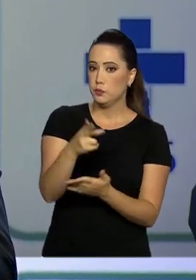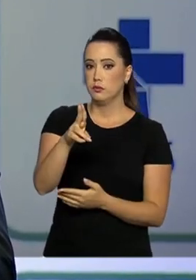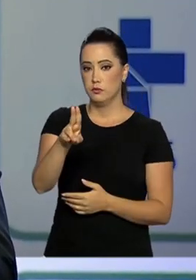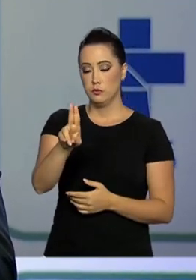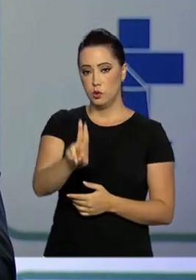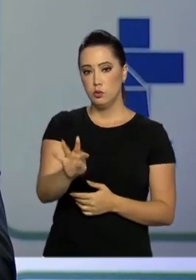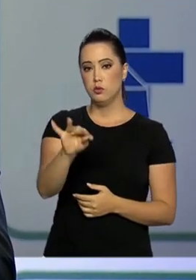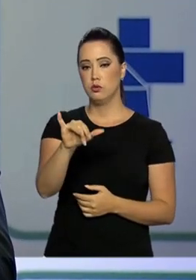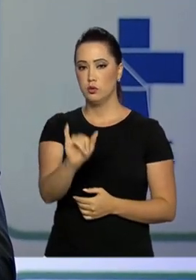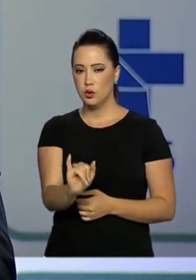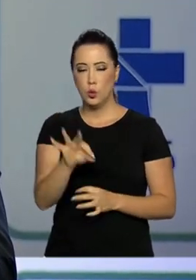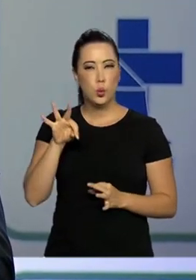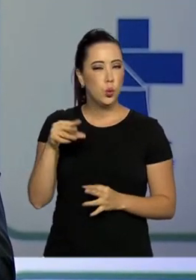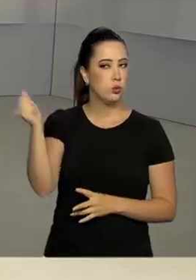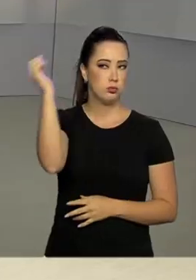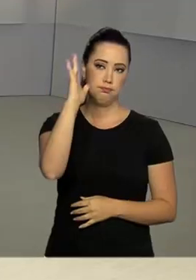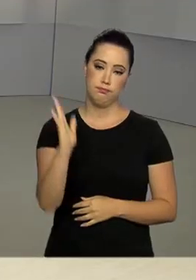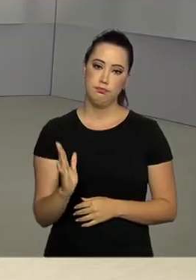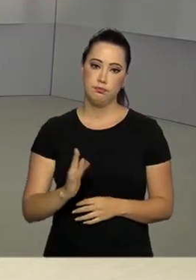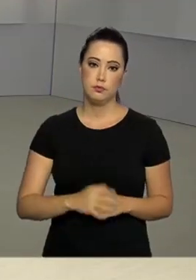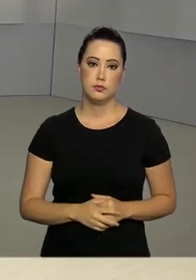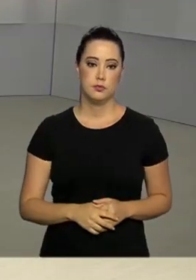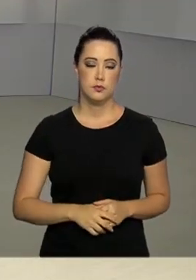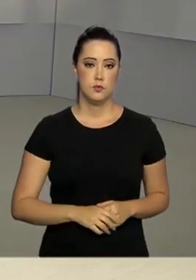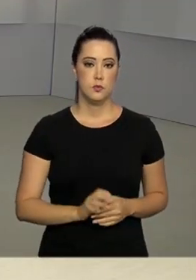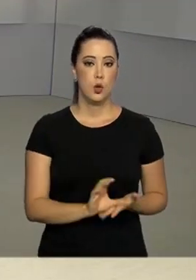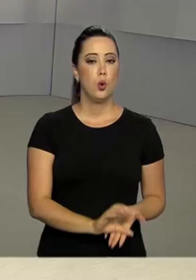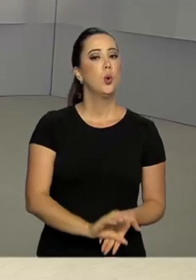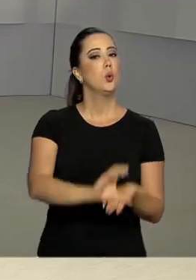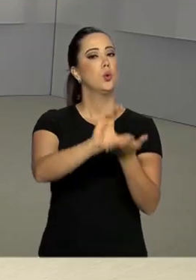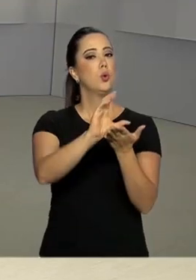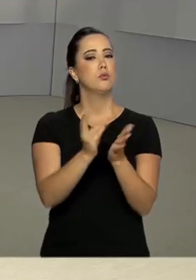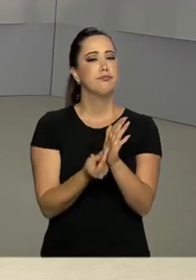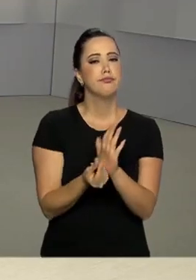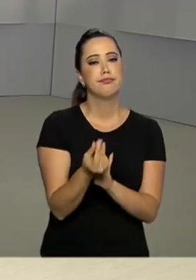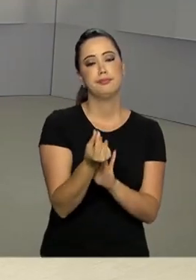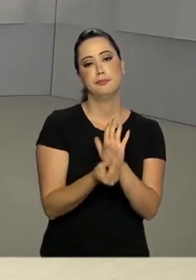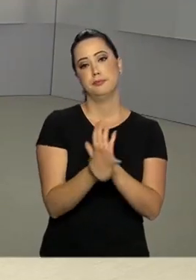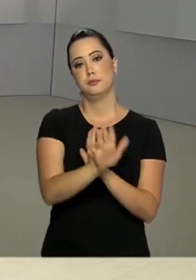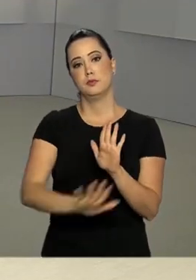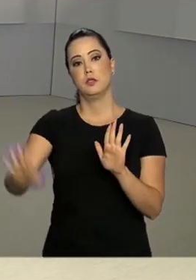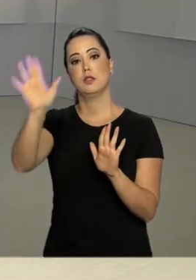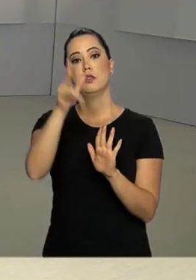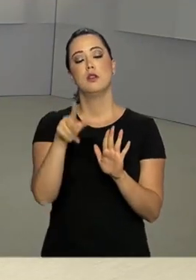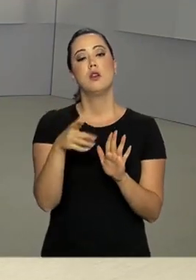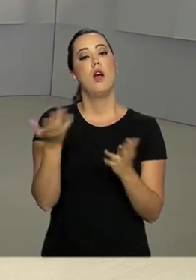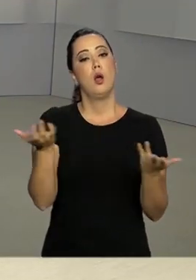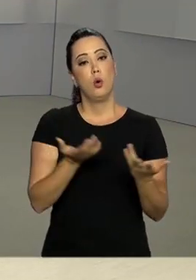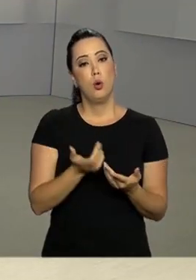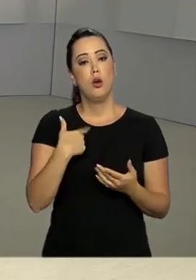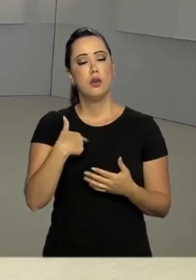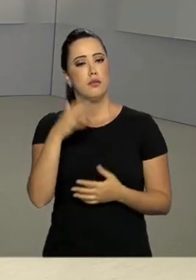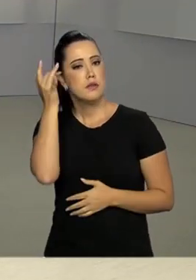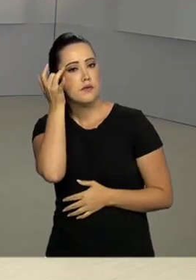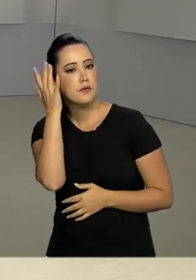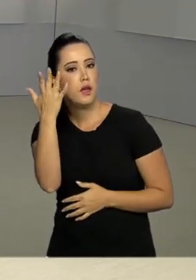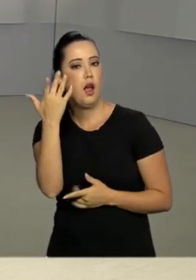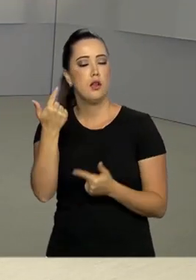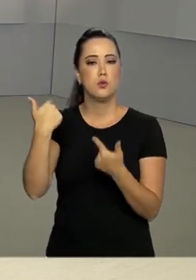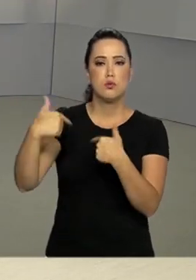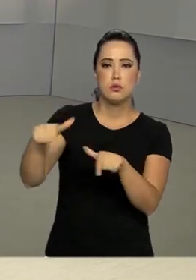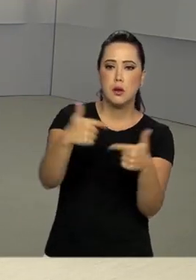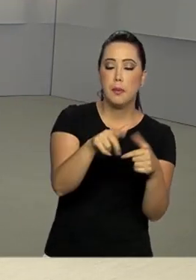todo o território nacional. O Conselho Monetário Nacional decidiu facilitar a negociação de